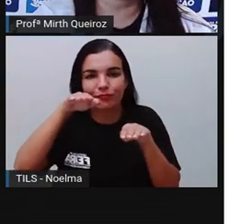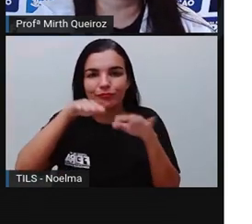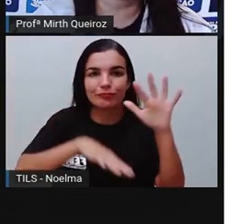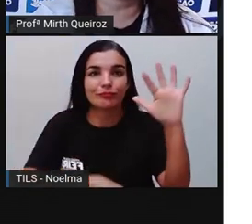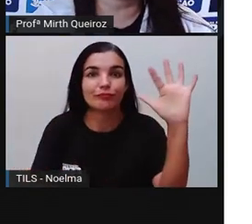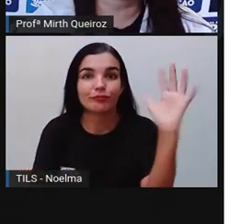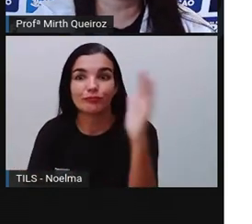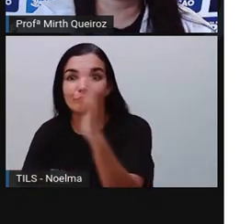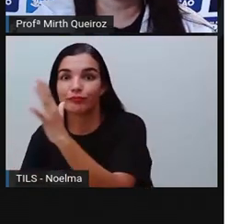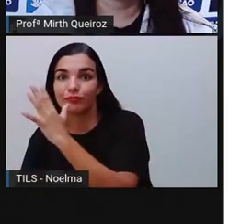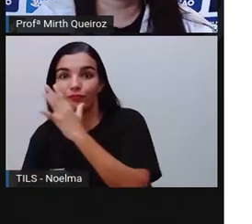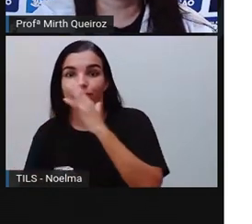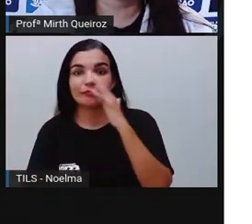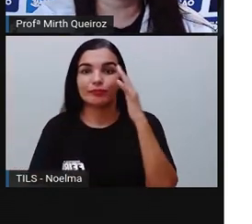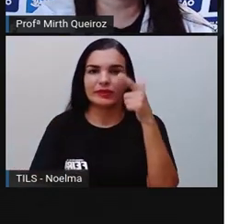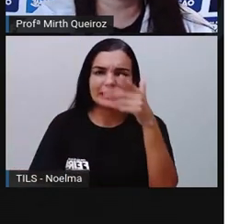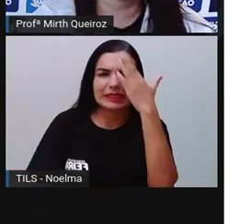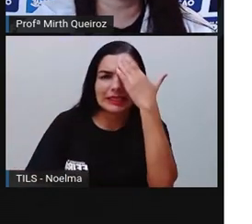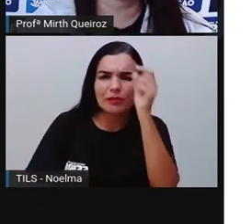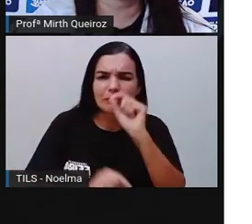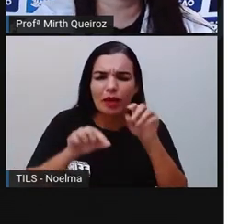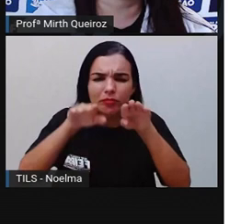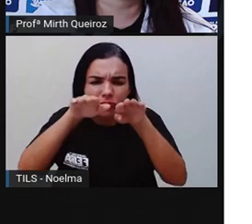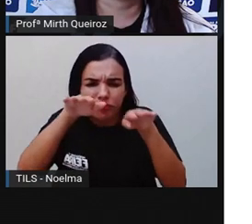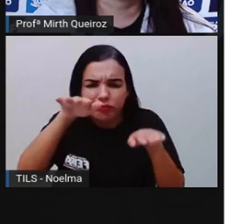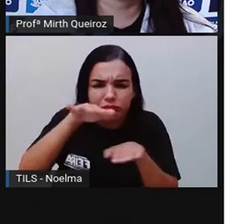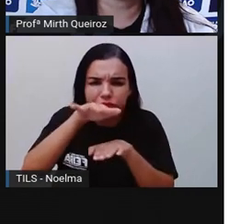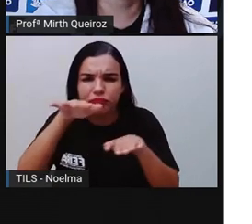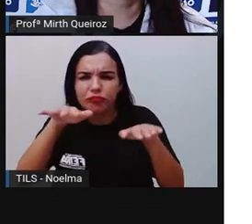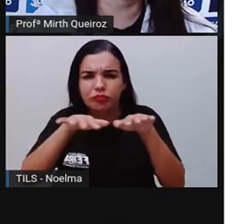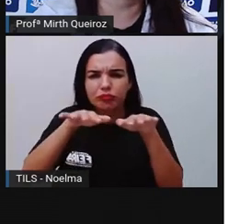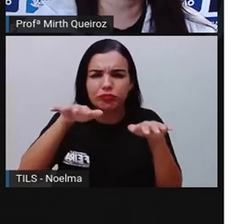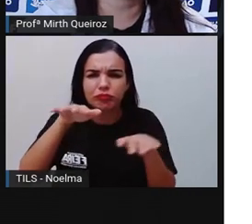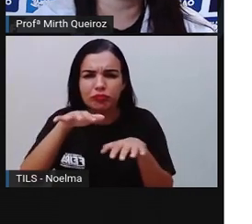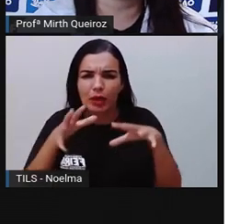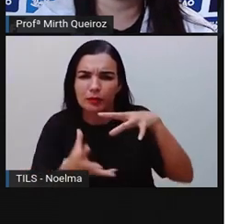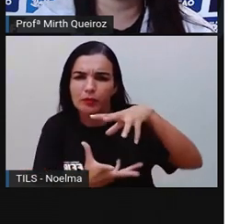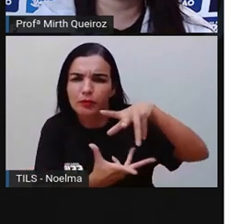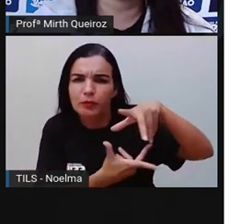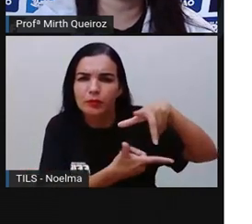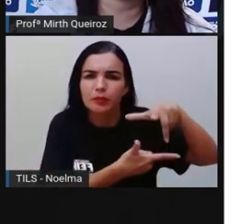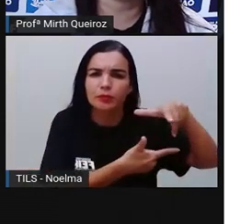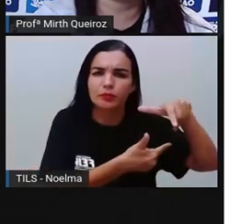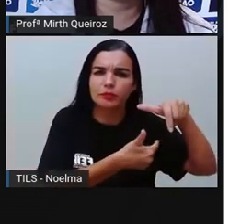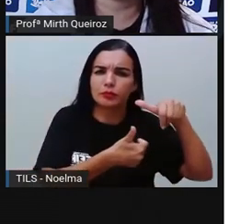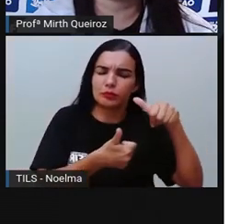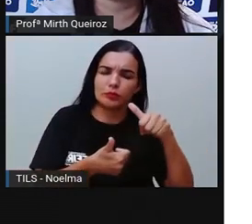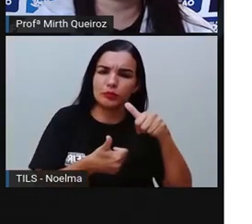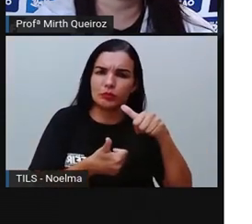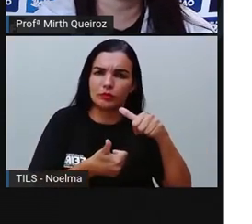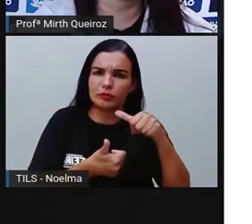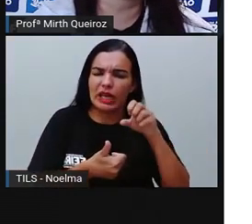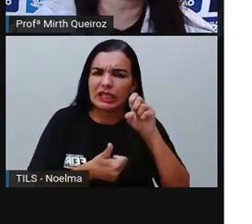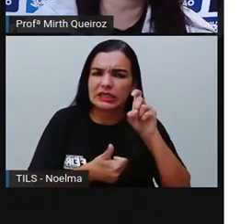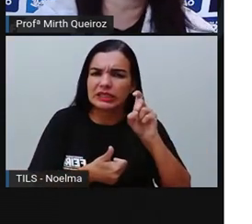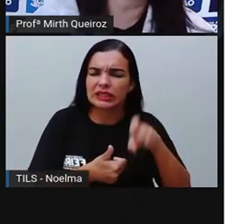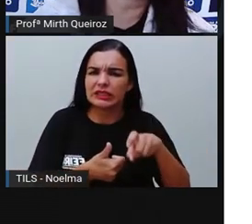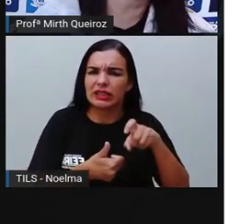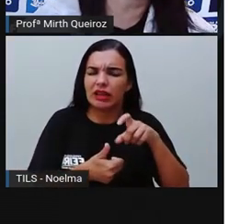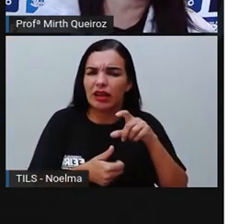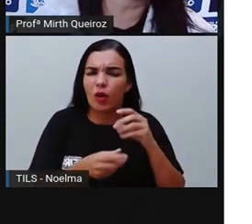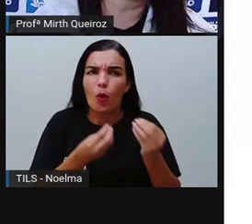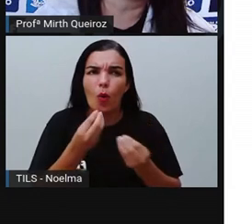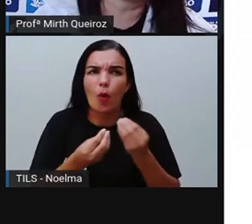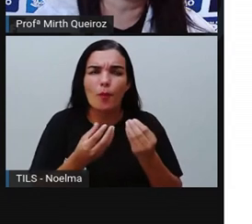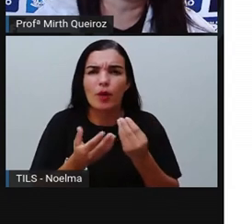sabem o que é isso? O que é desequilíbrio? Será que está acontecendo esse desequilíbrio ecológico? De que